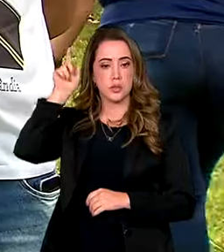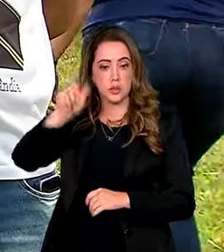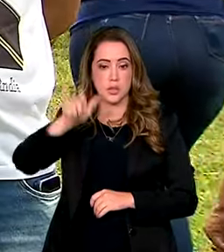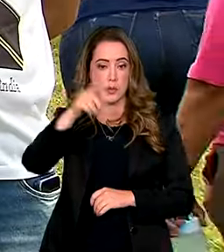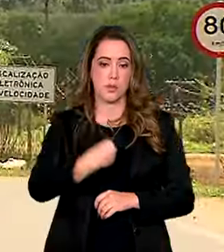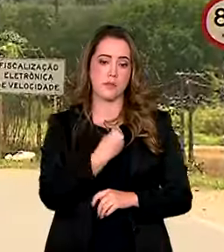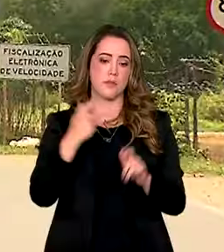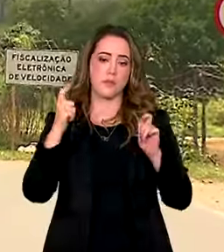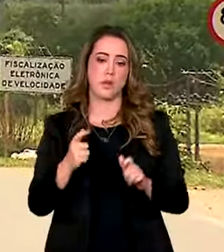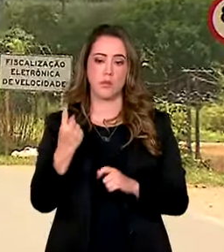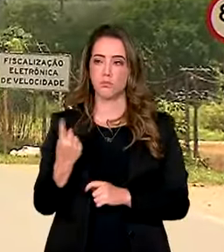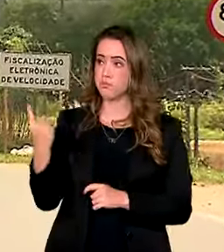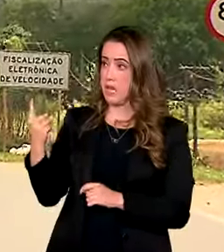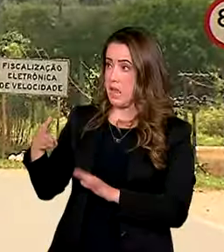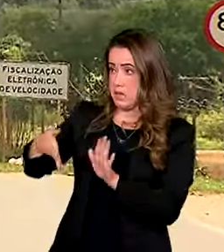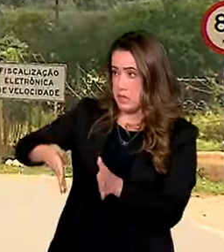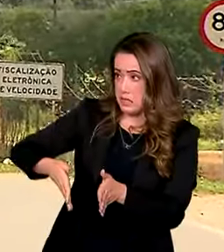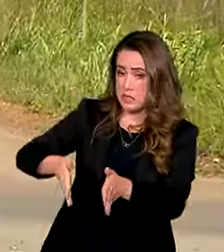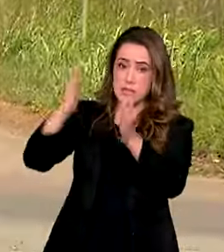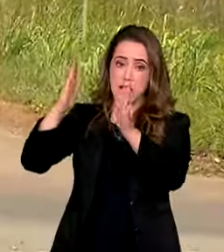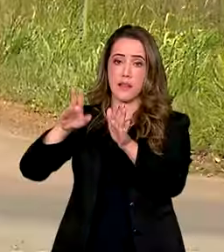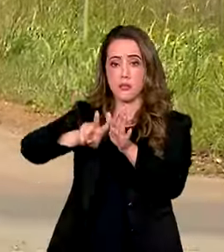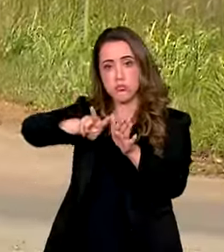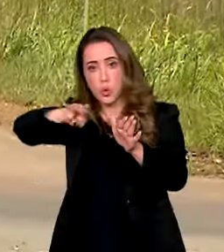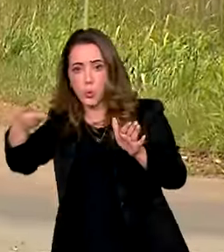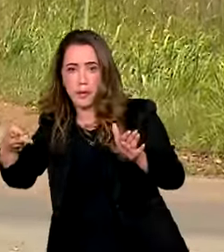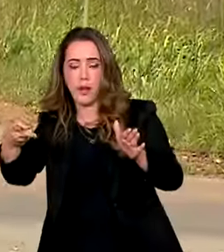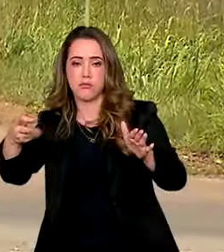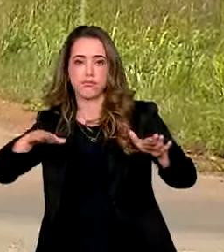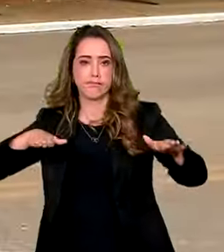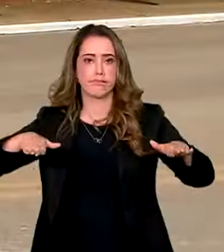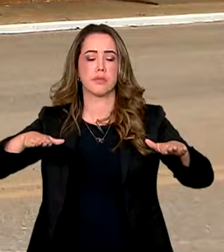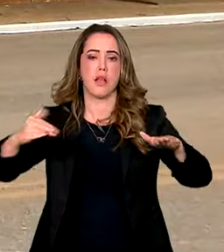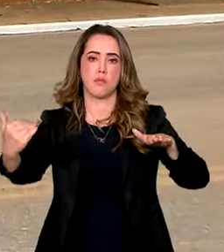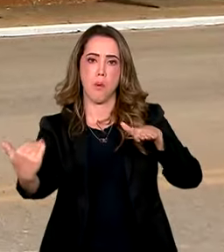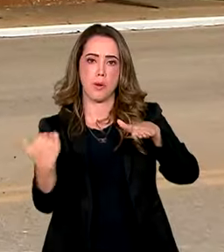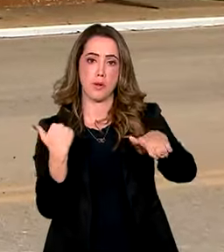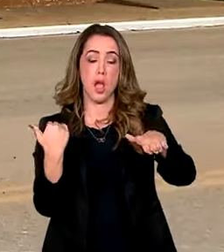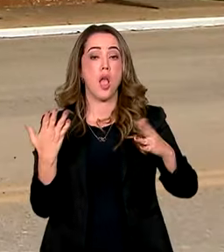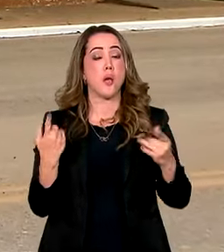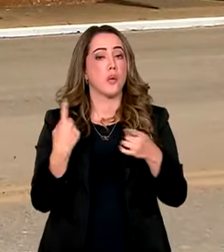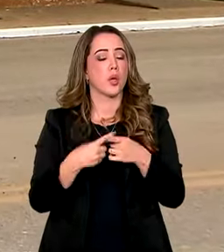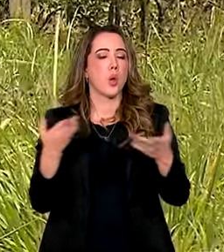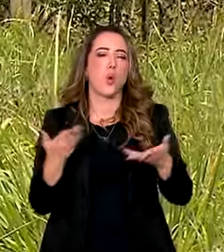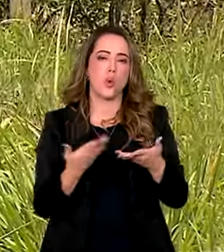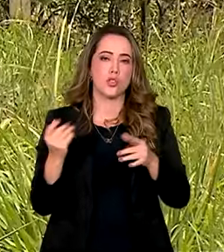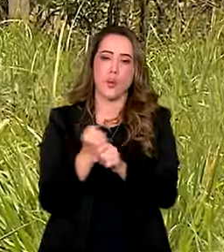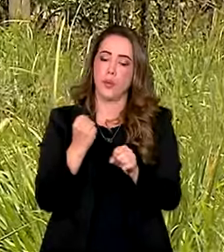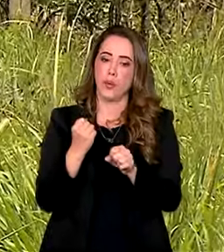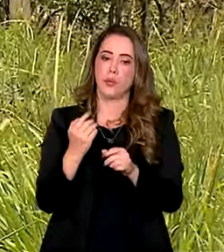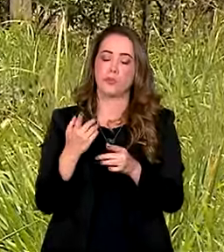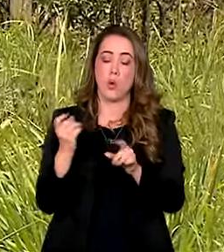rurais da região, a duplicação da BR-080 deve começar até o final do ano. A obra está orçada em R$